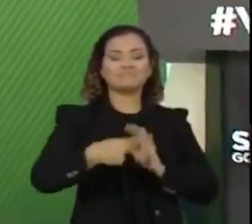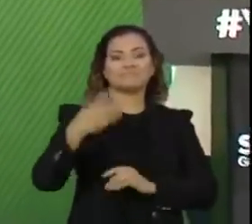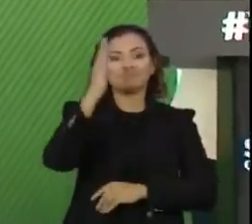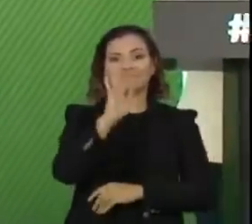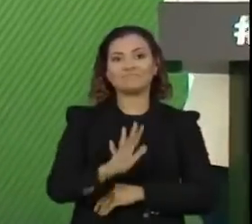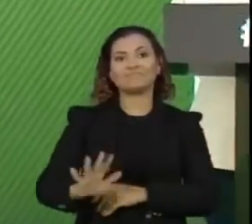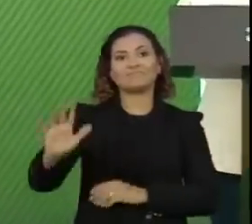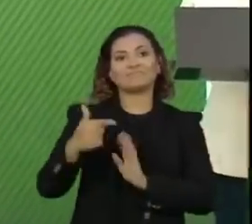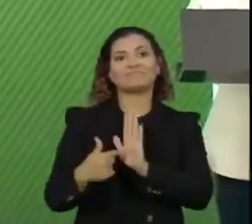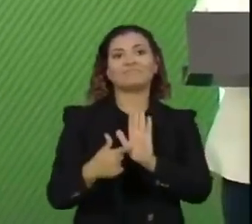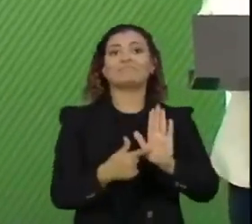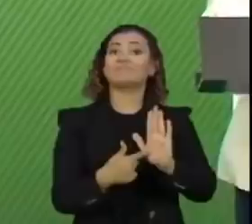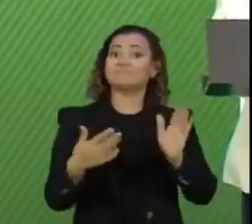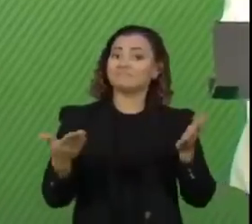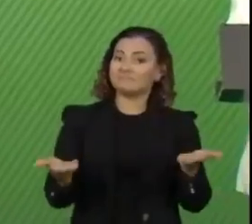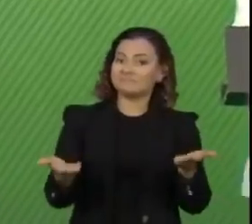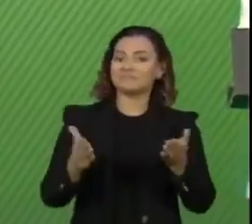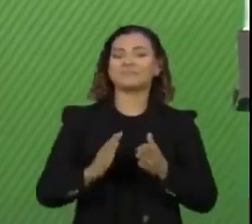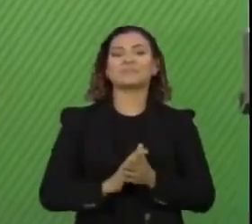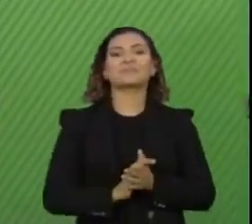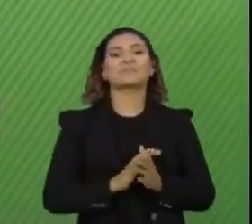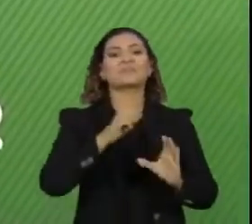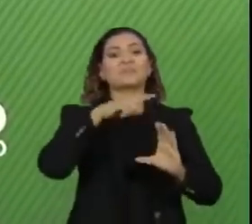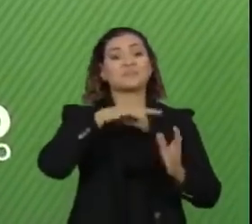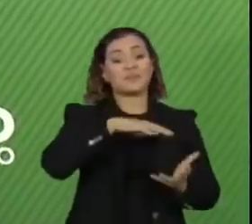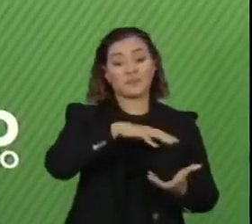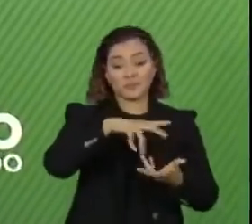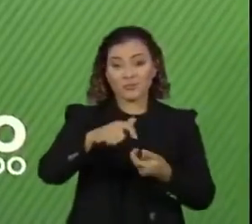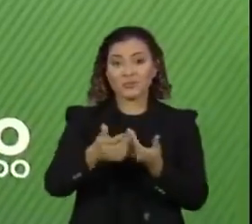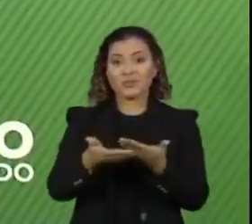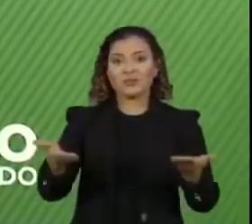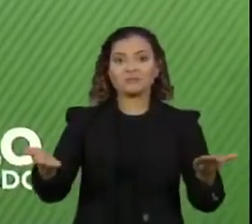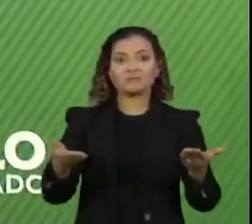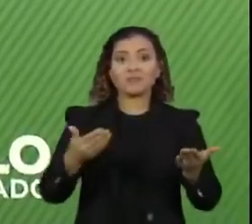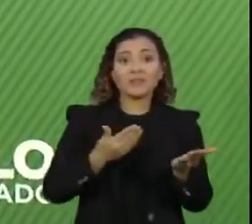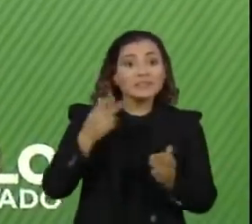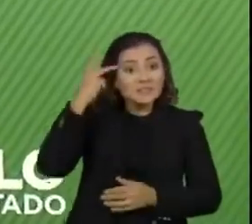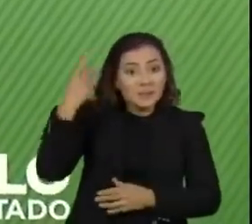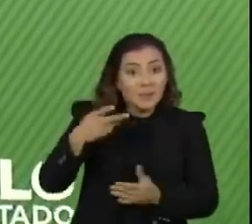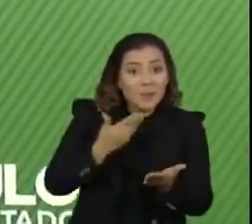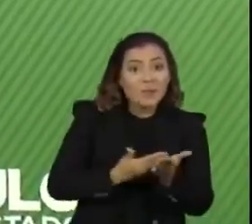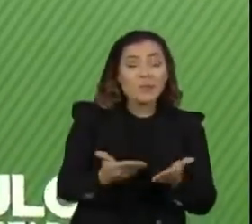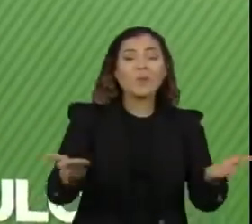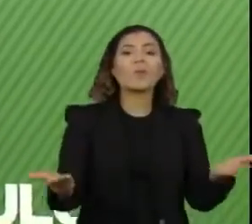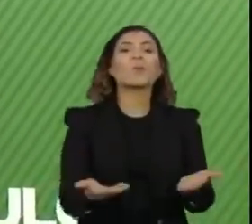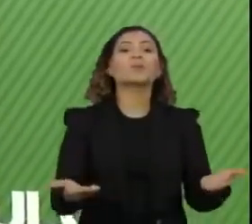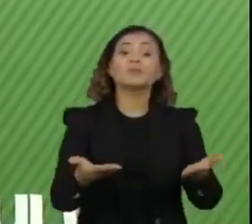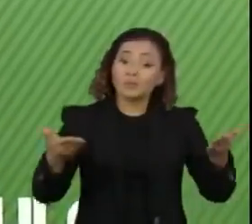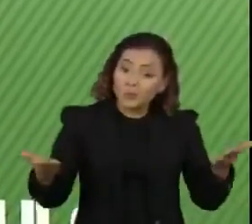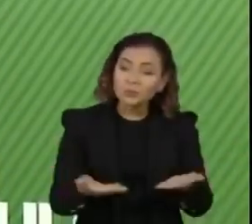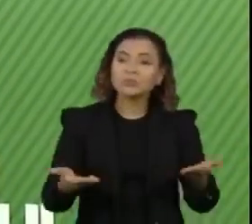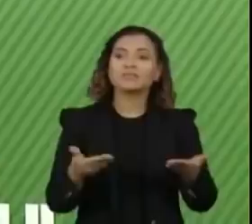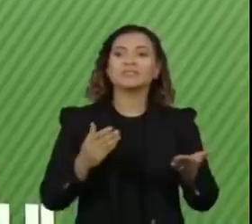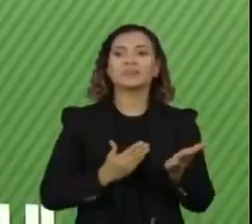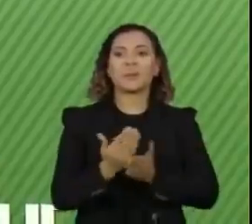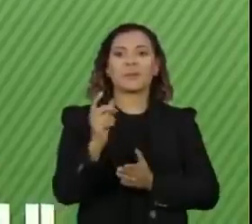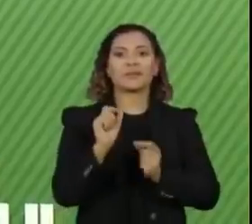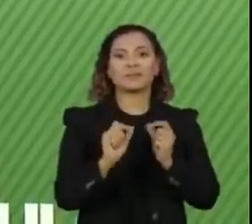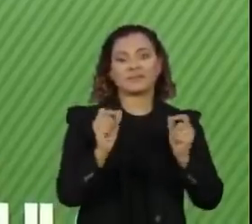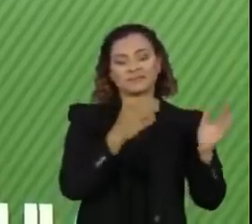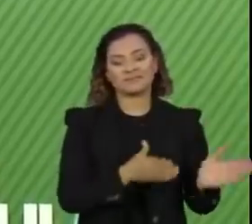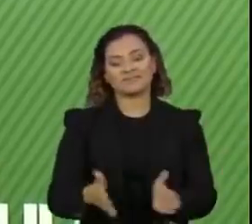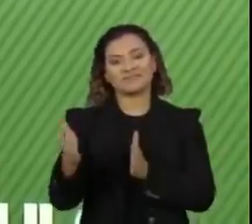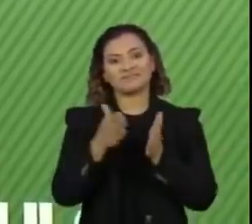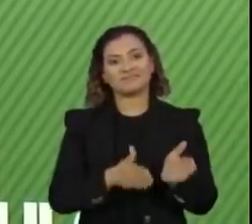e, por que não, para a ciência mundial. São Paulo começa hoje, hoje, a produzir